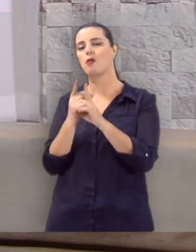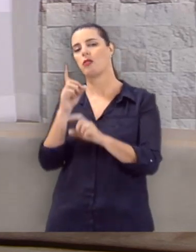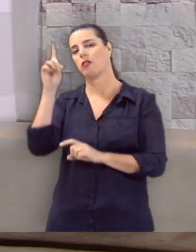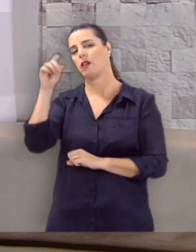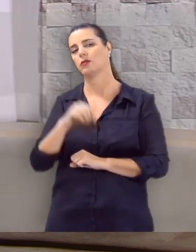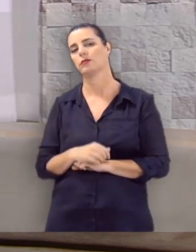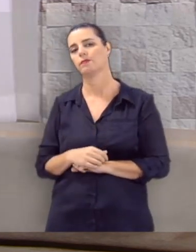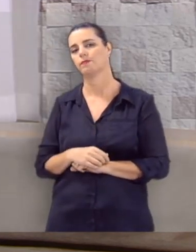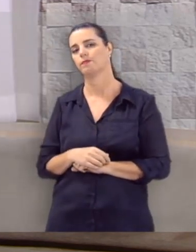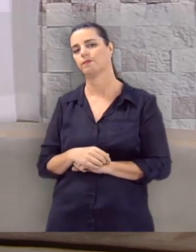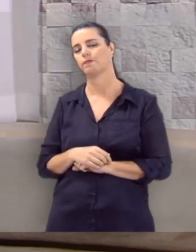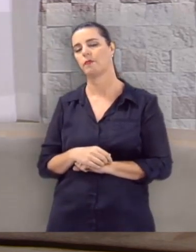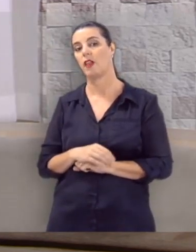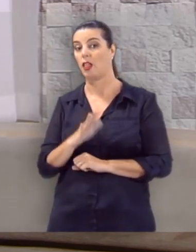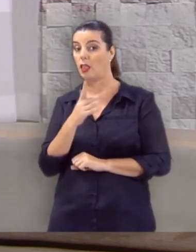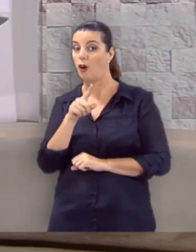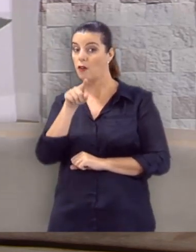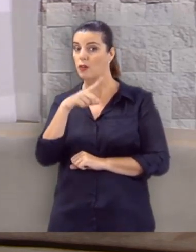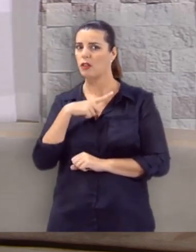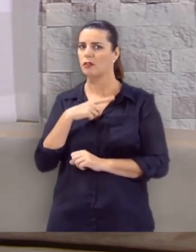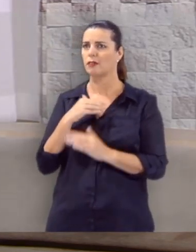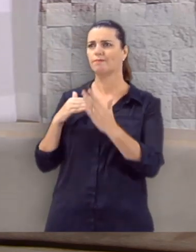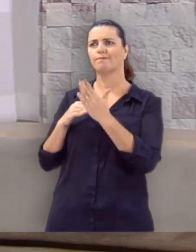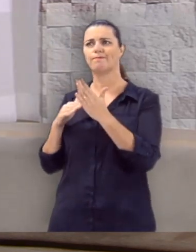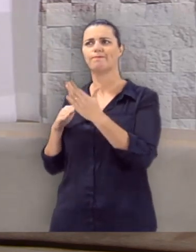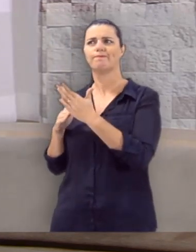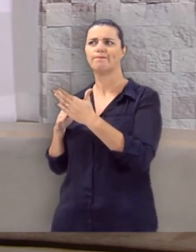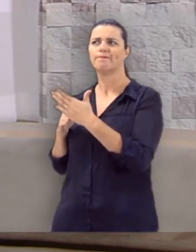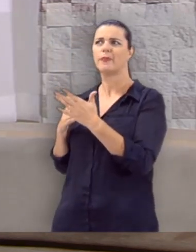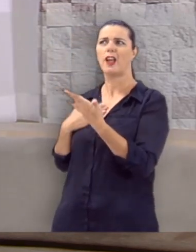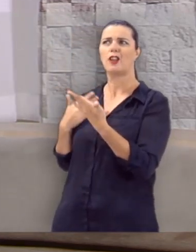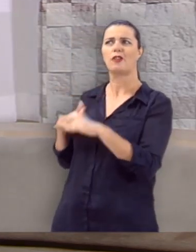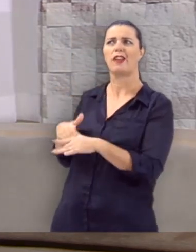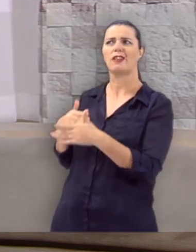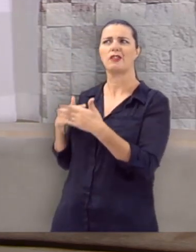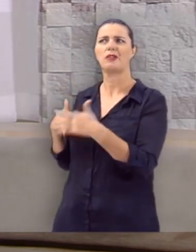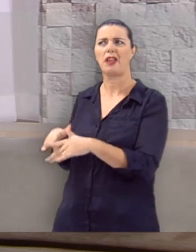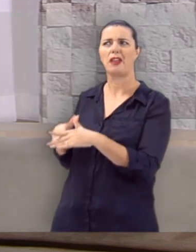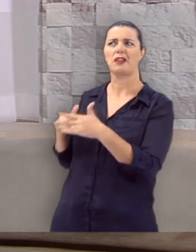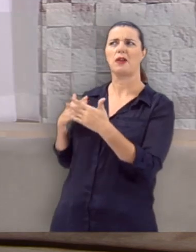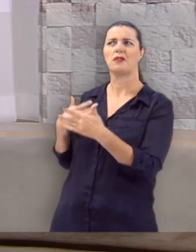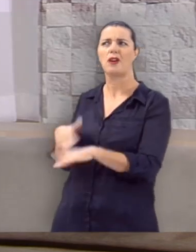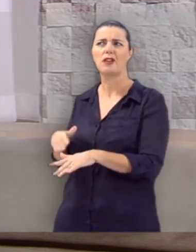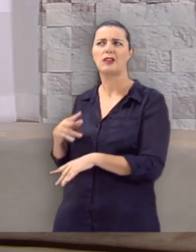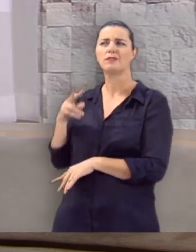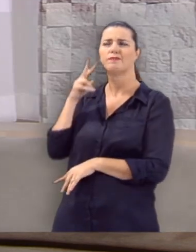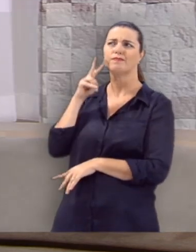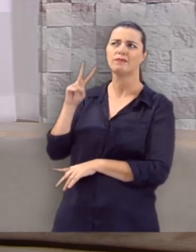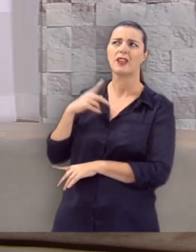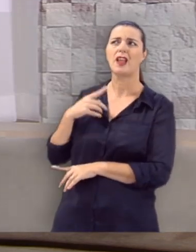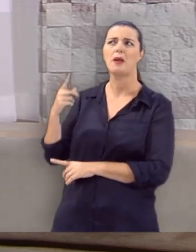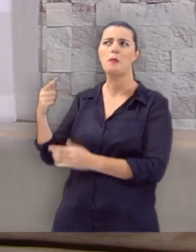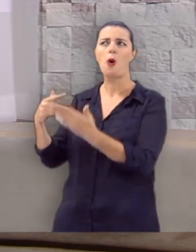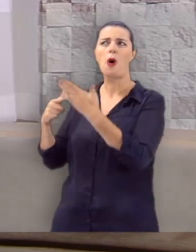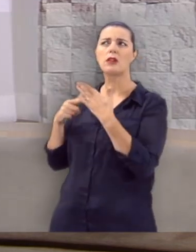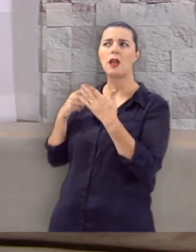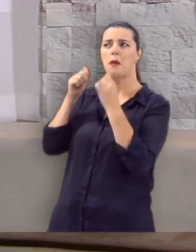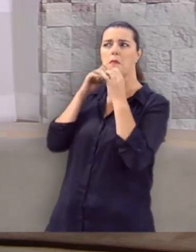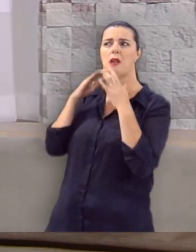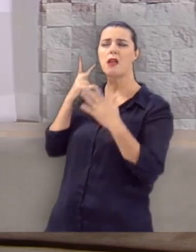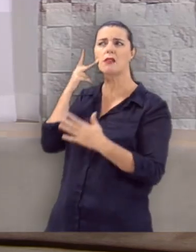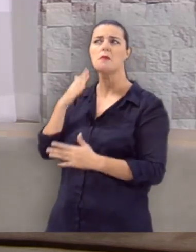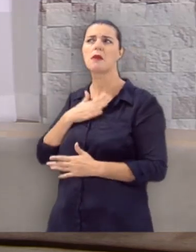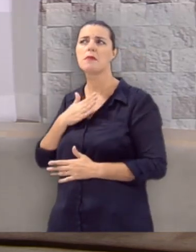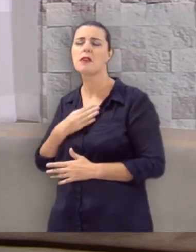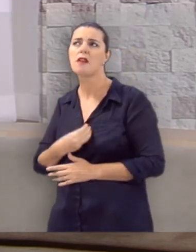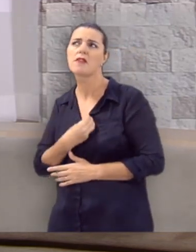encontro com Deus. Talvez você tenha resistido a isso. Você tenha ouvido e ouvido e ouvido. Você tenha tido evidências da